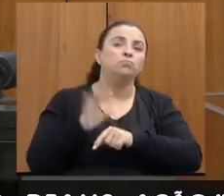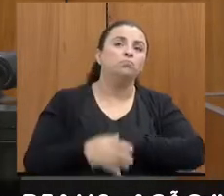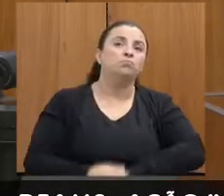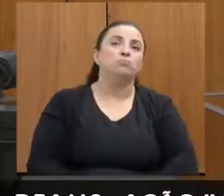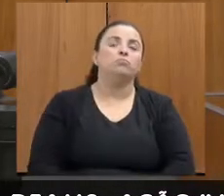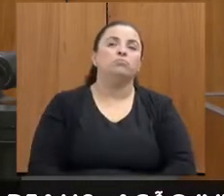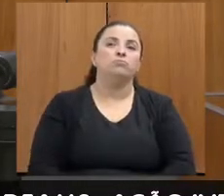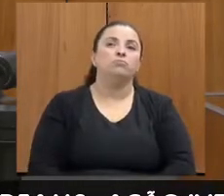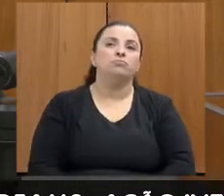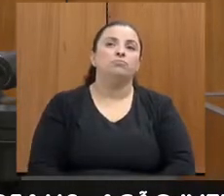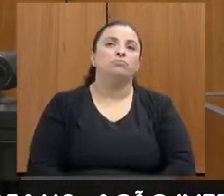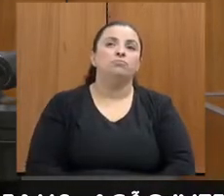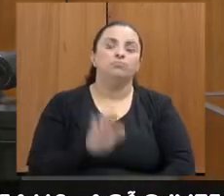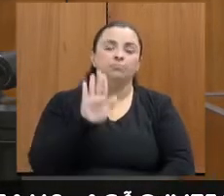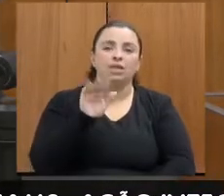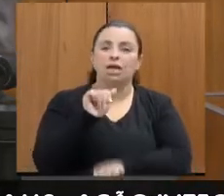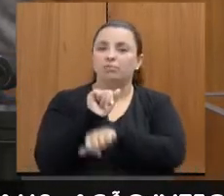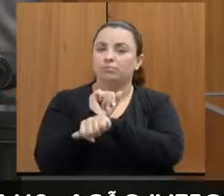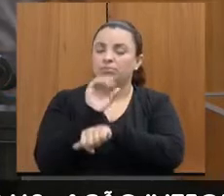Só um momentinho.